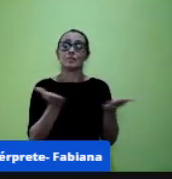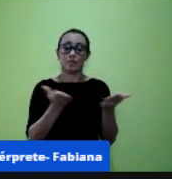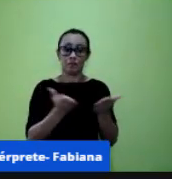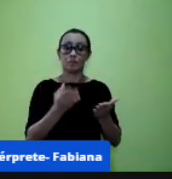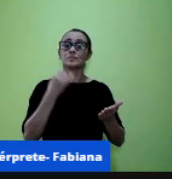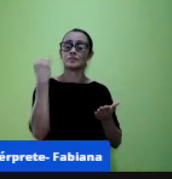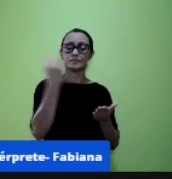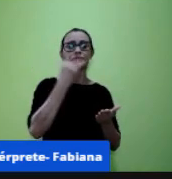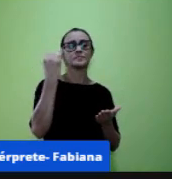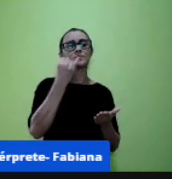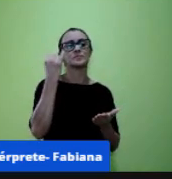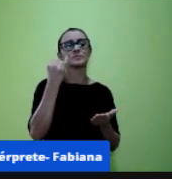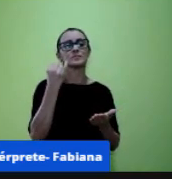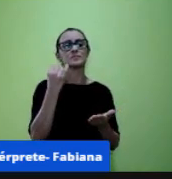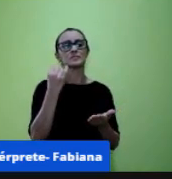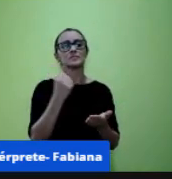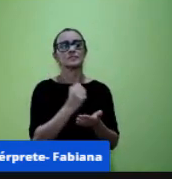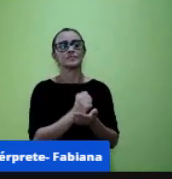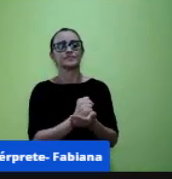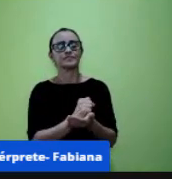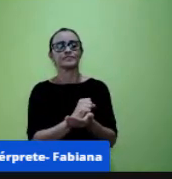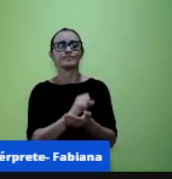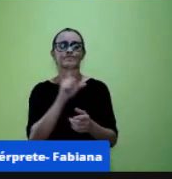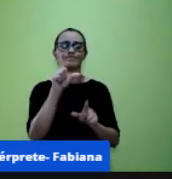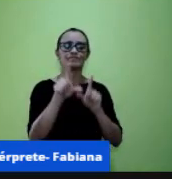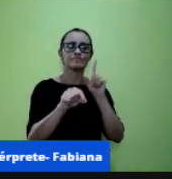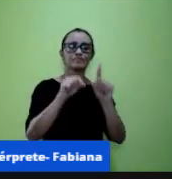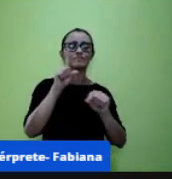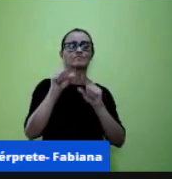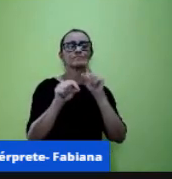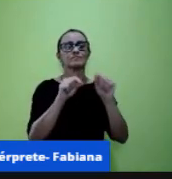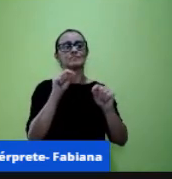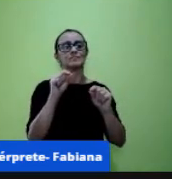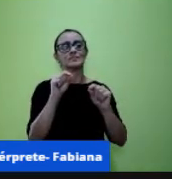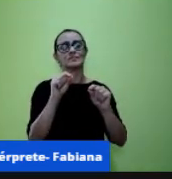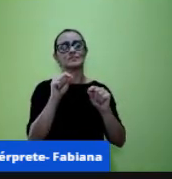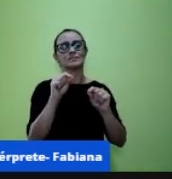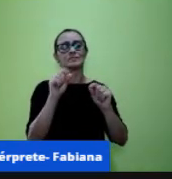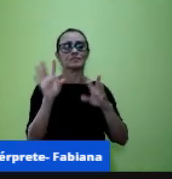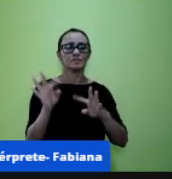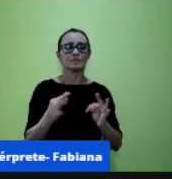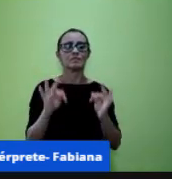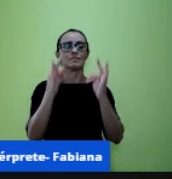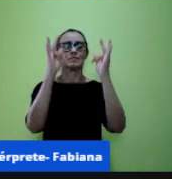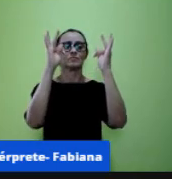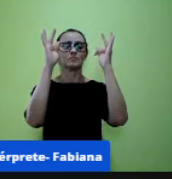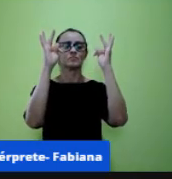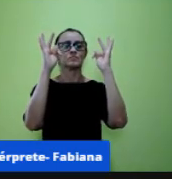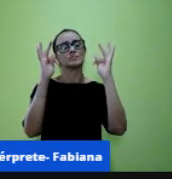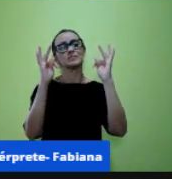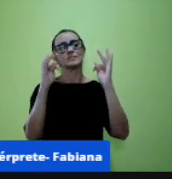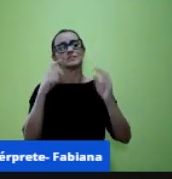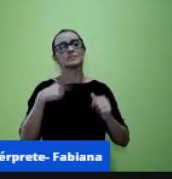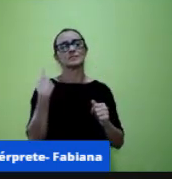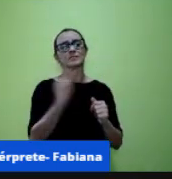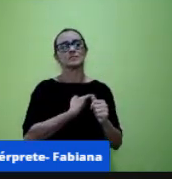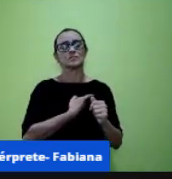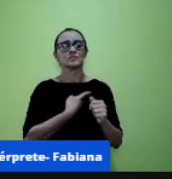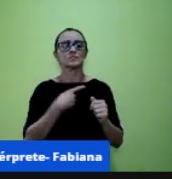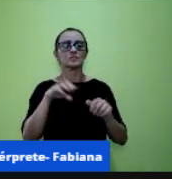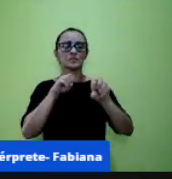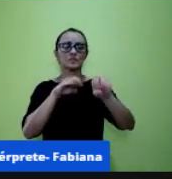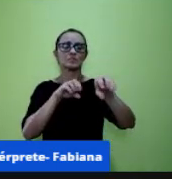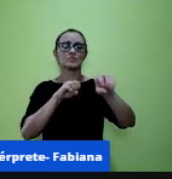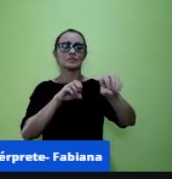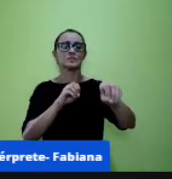escolher os instrumentos tecnológicos né tá que a nossa educação nesse momento e